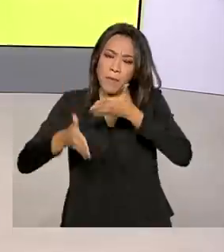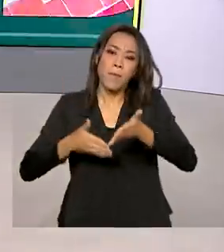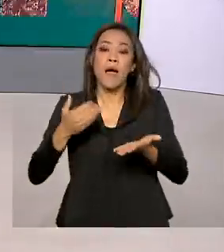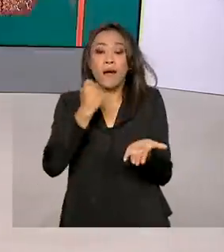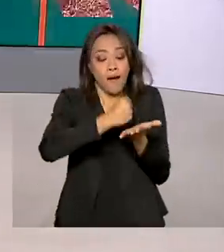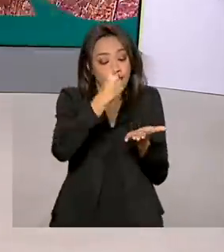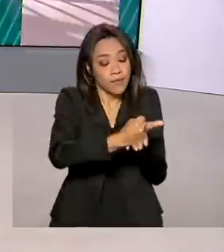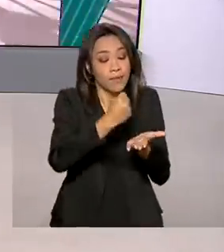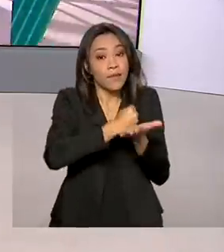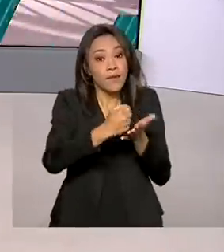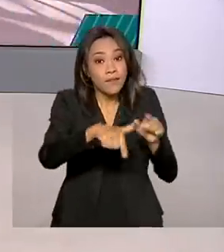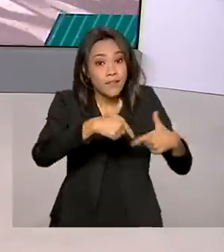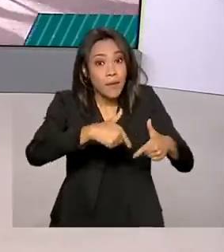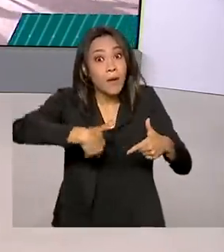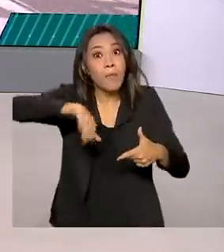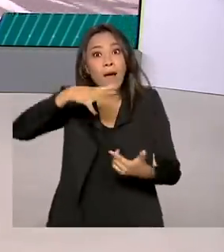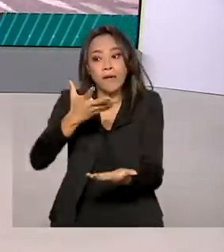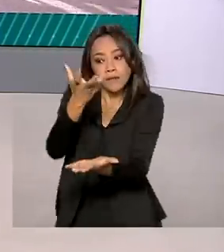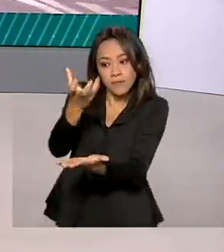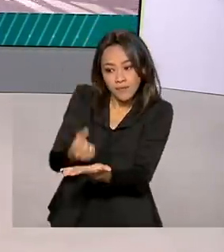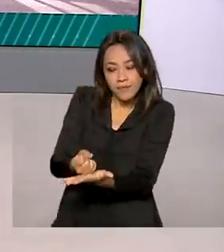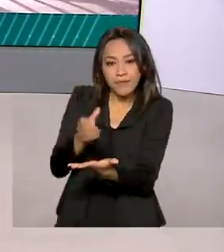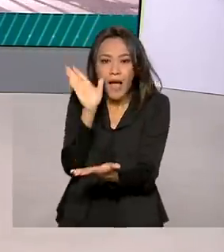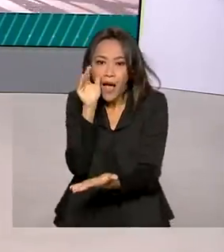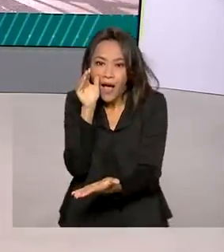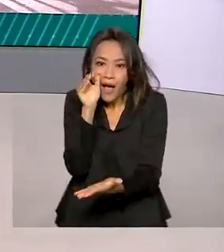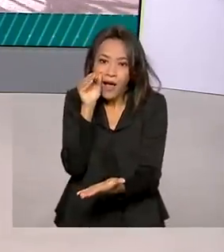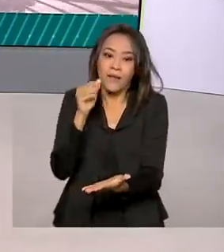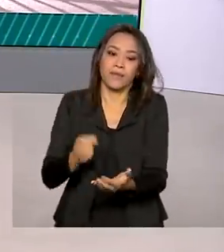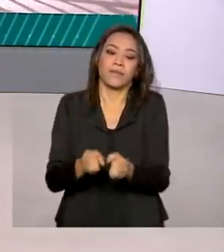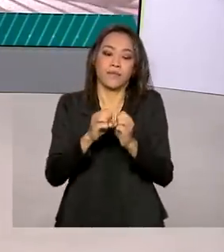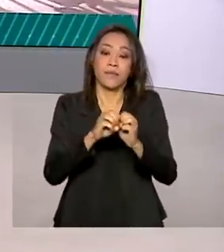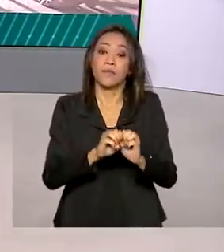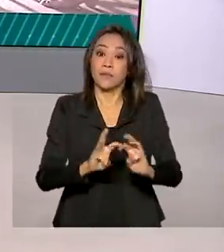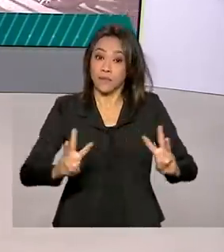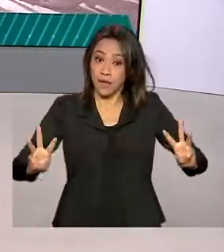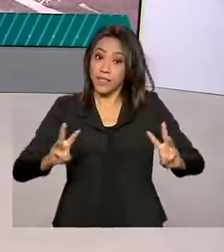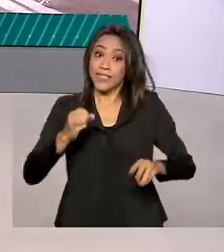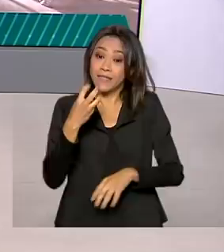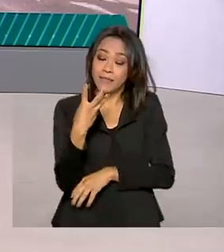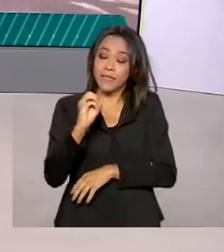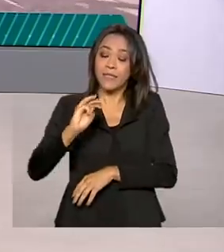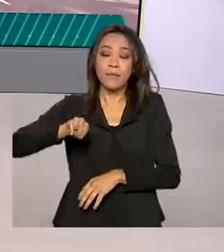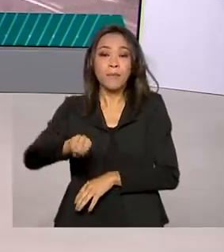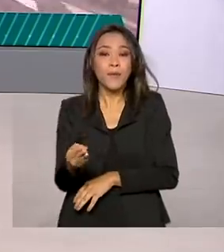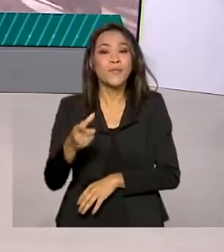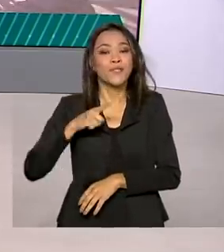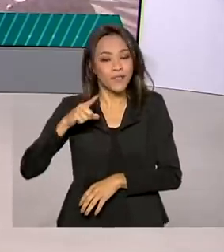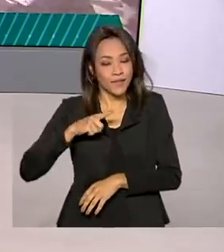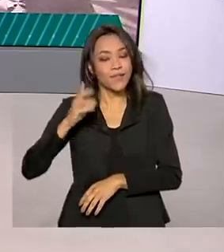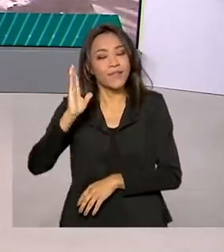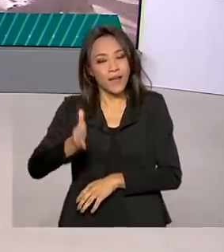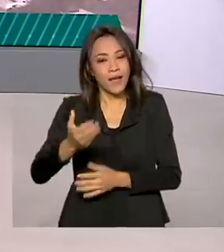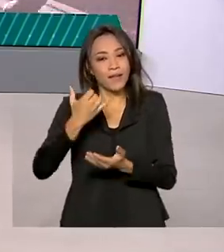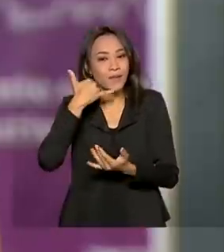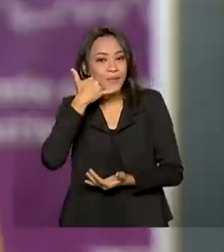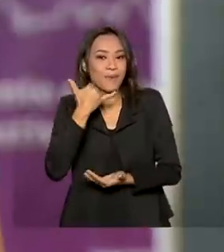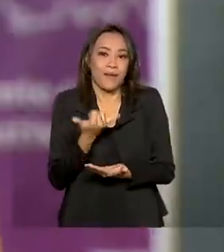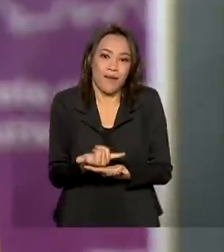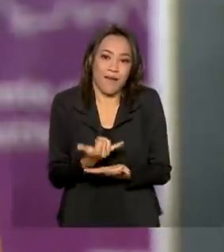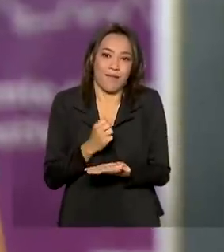trabalho é o mais baixado no portal gov.br. 30 milhões de brasileiros já têm o documento no celular.